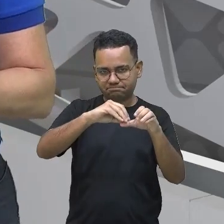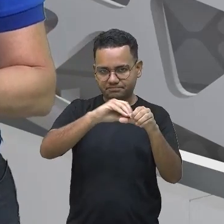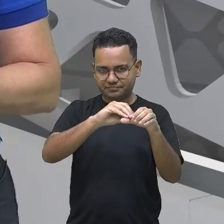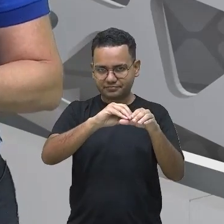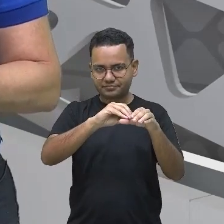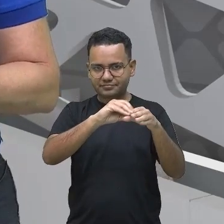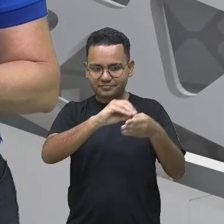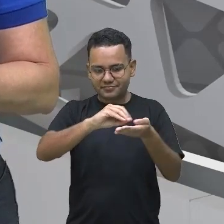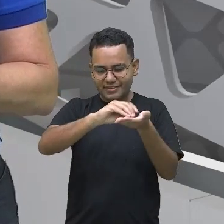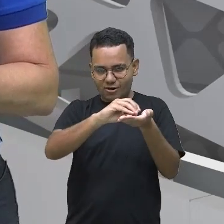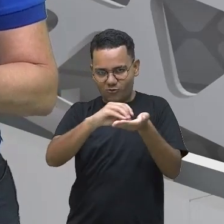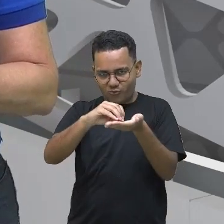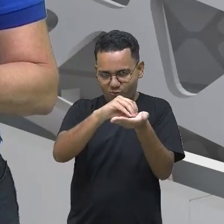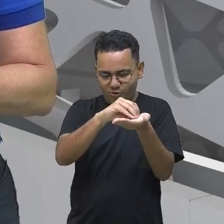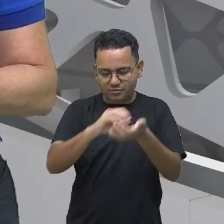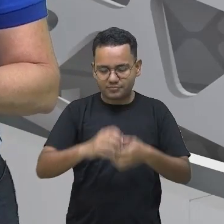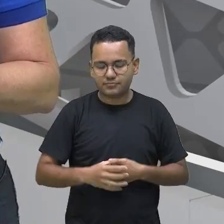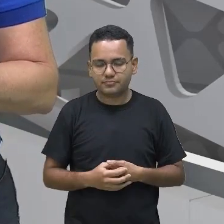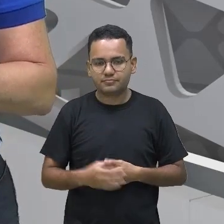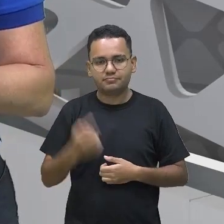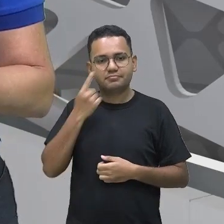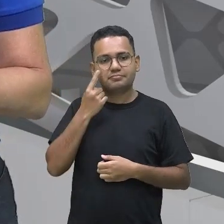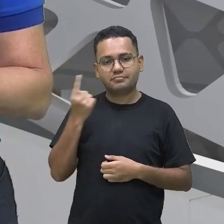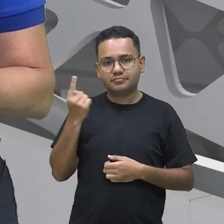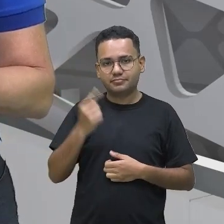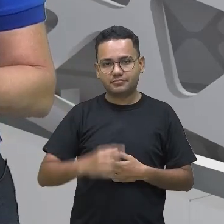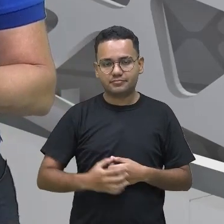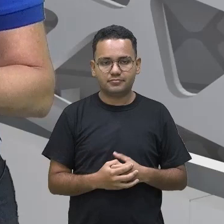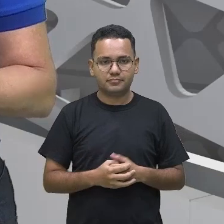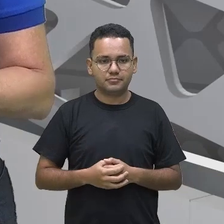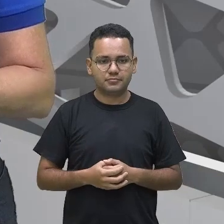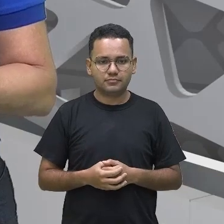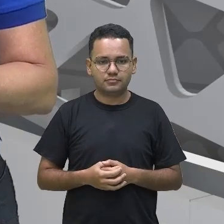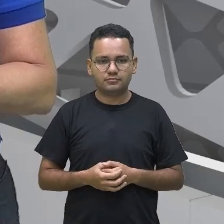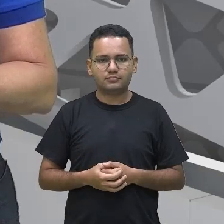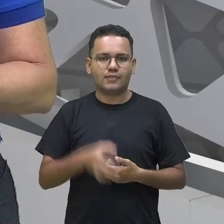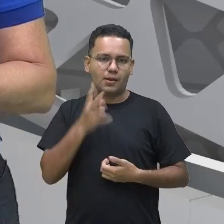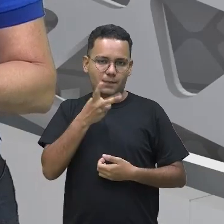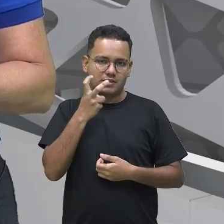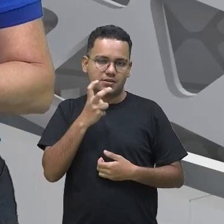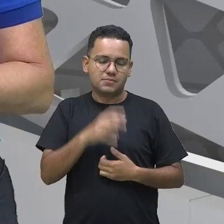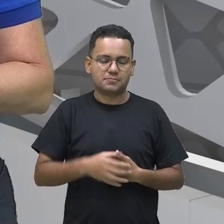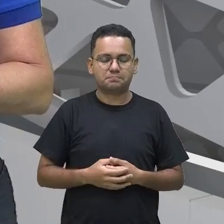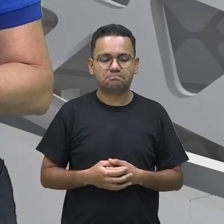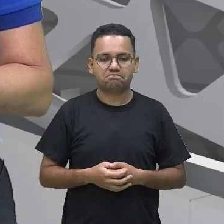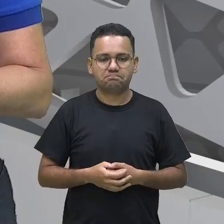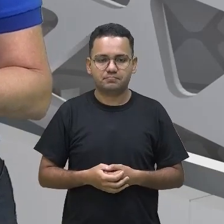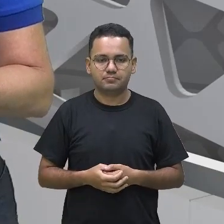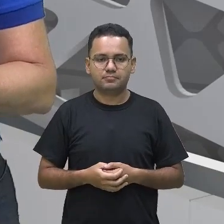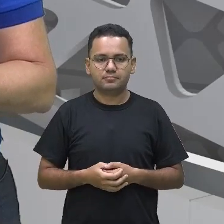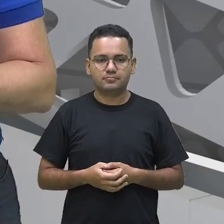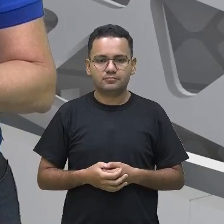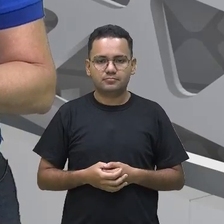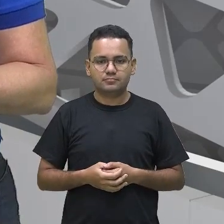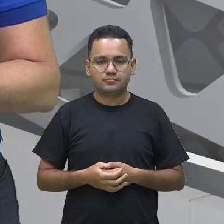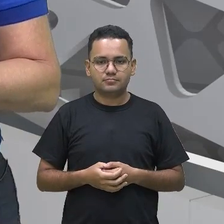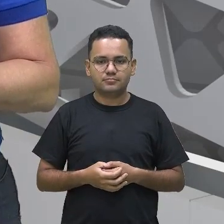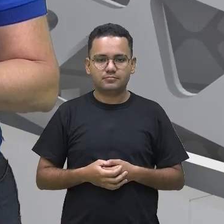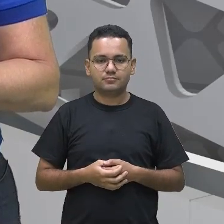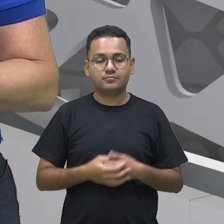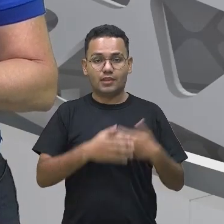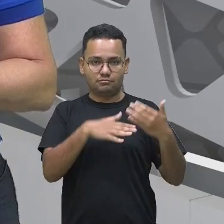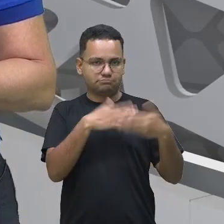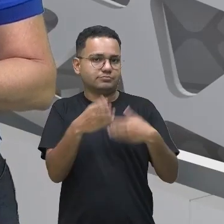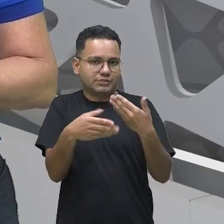folha, então dá para você identificar bem, então nós temos essa primeira fase, né? Vai começar aí o ciclo